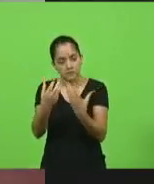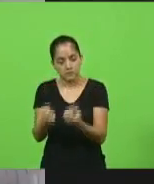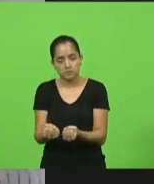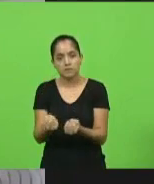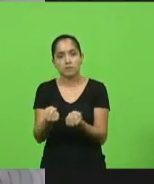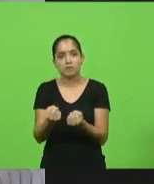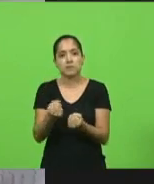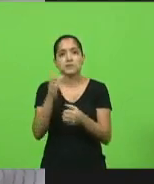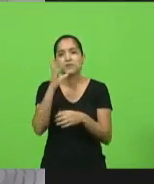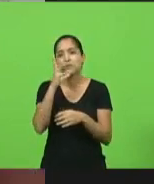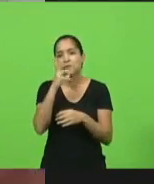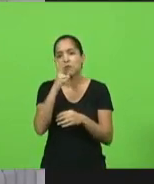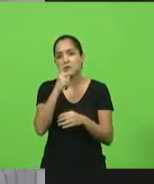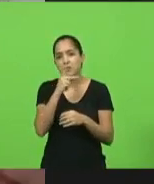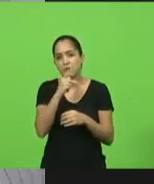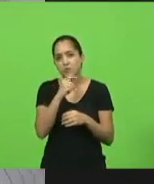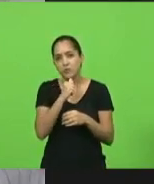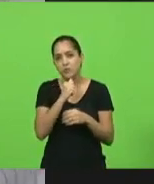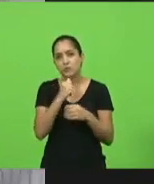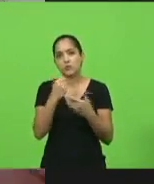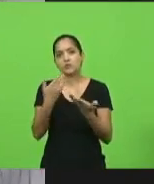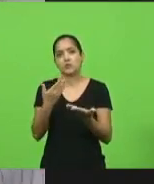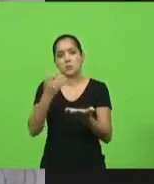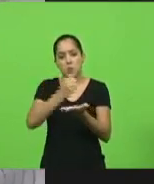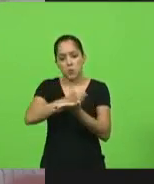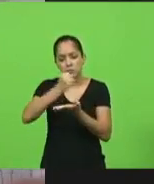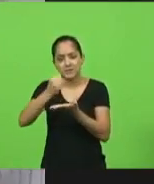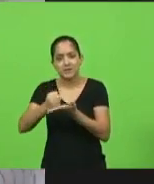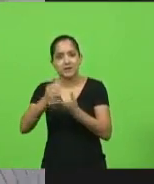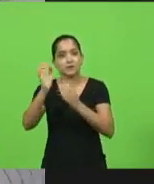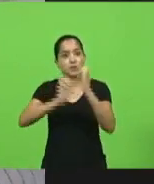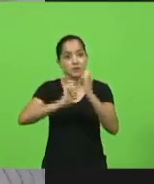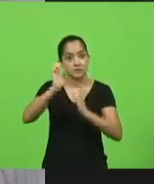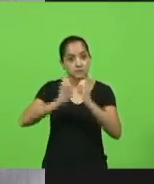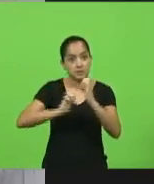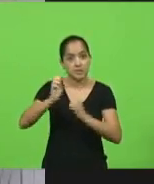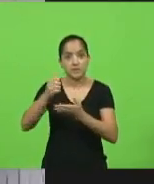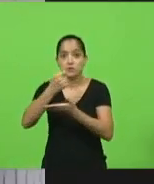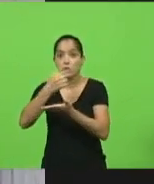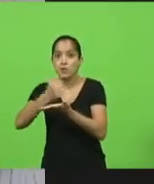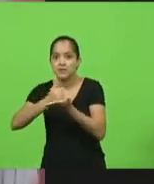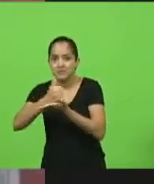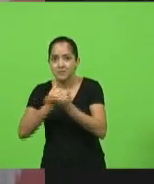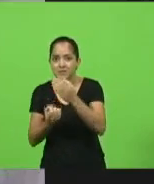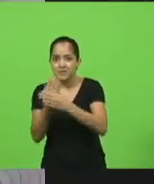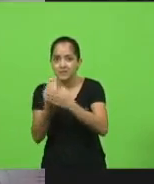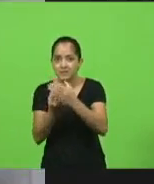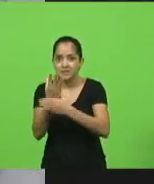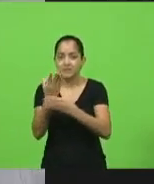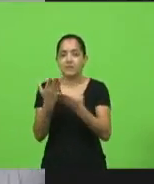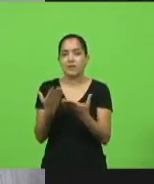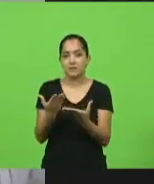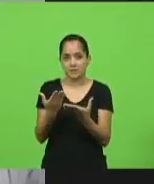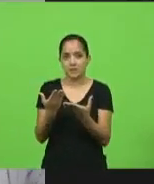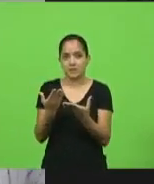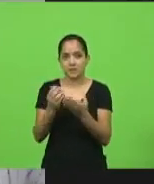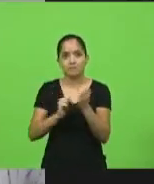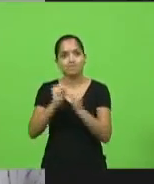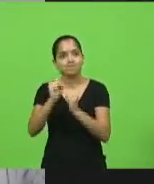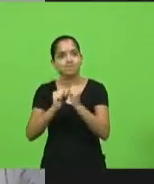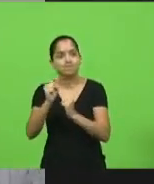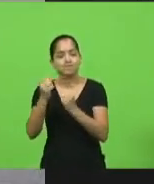demoramos muito para fazer contratos com as empresas, com as farmácias que fabricam a vacina para o Brasil começar a comprar.